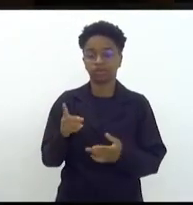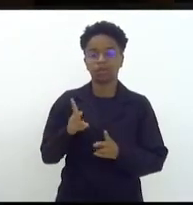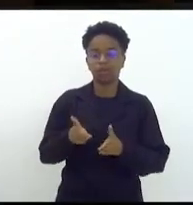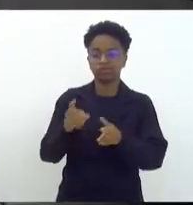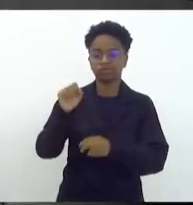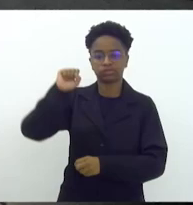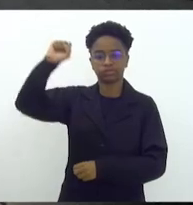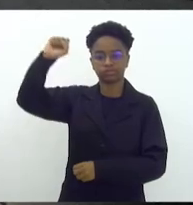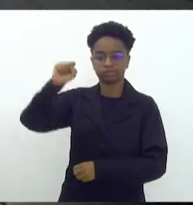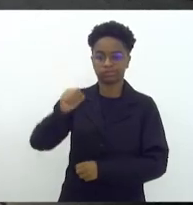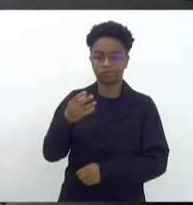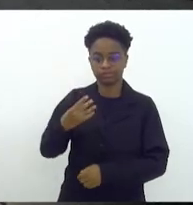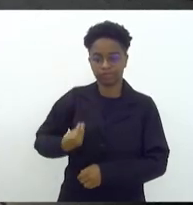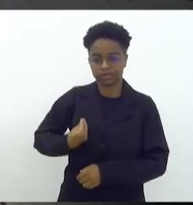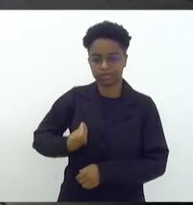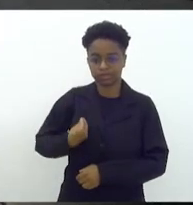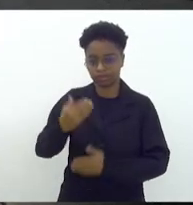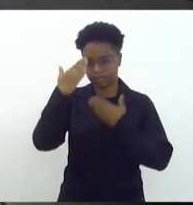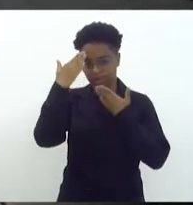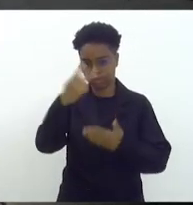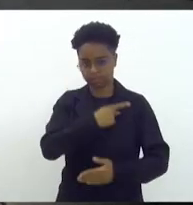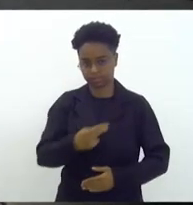obrigada presidente